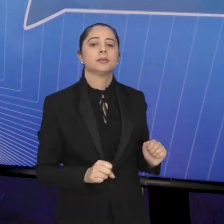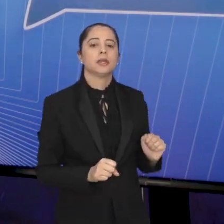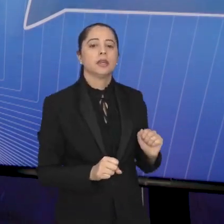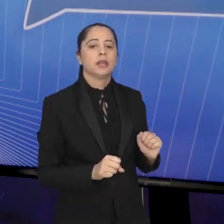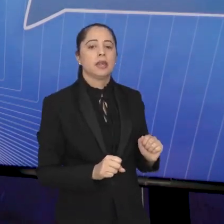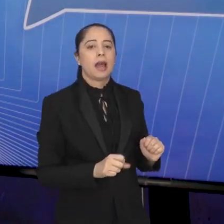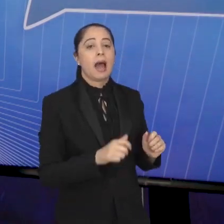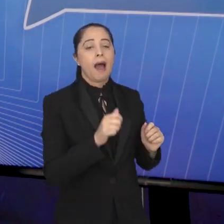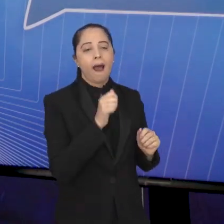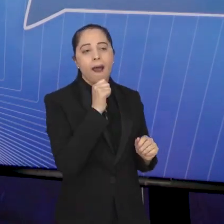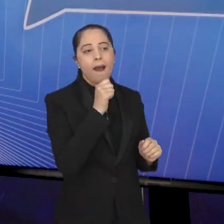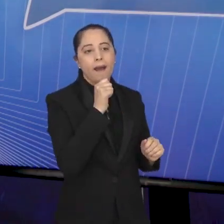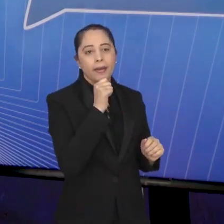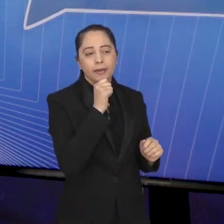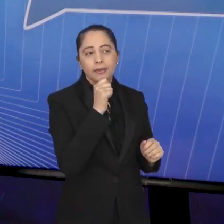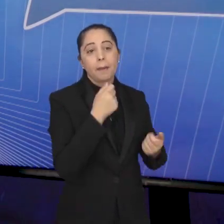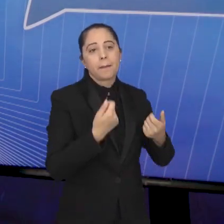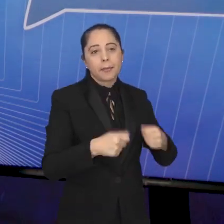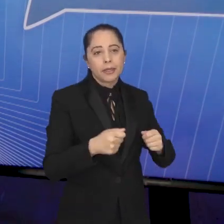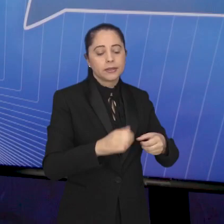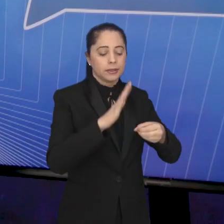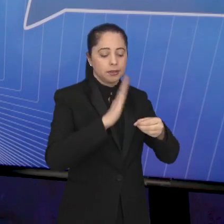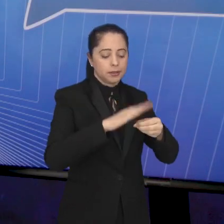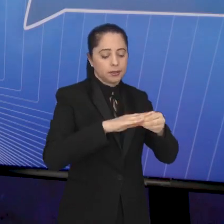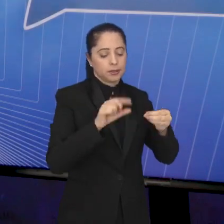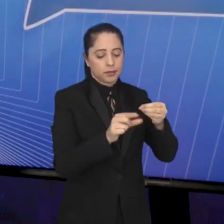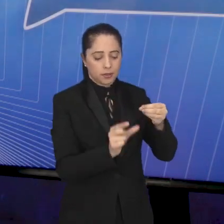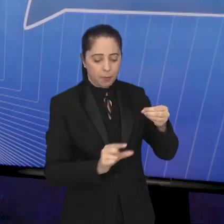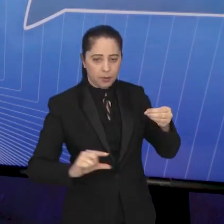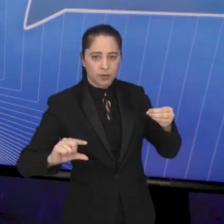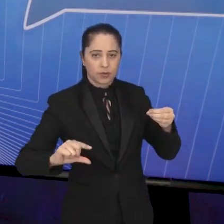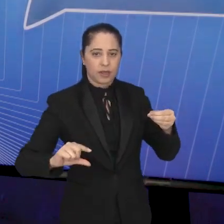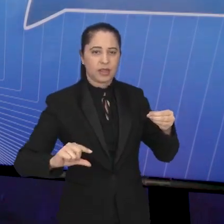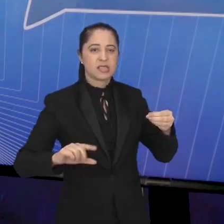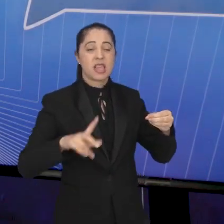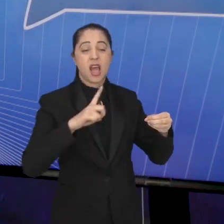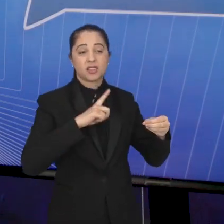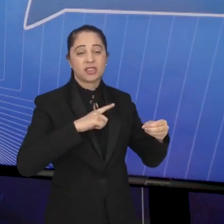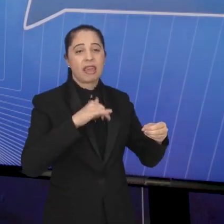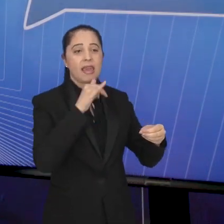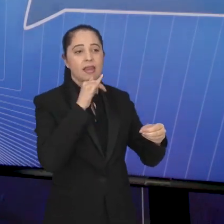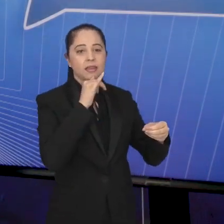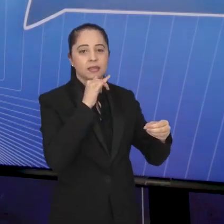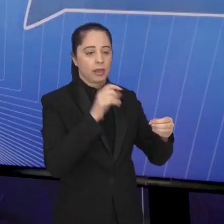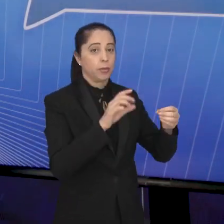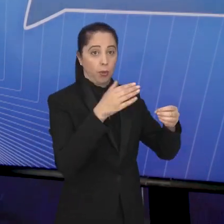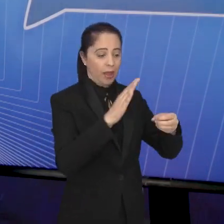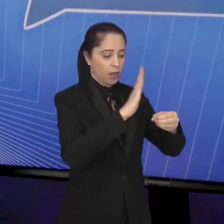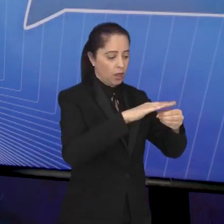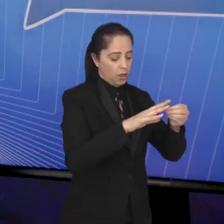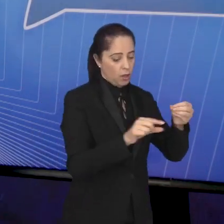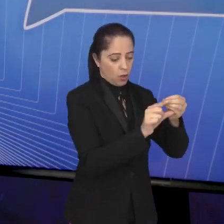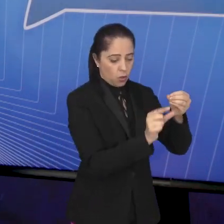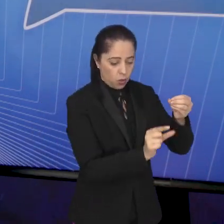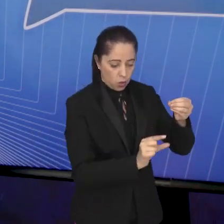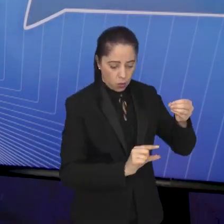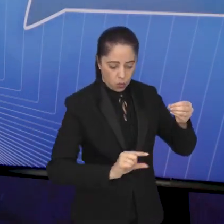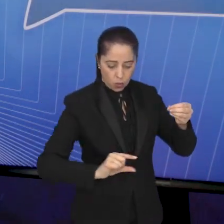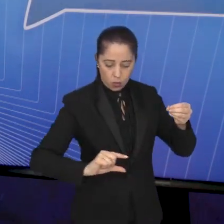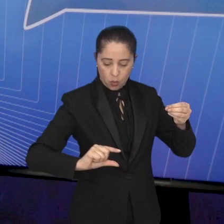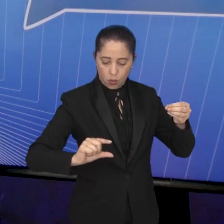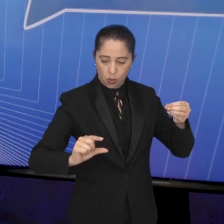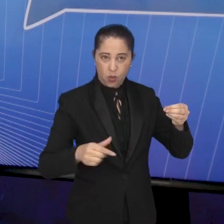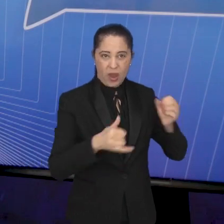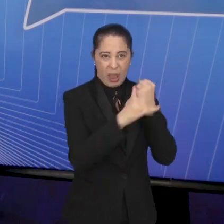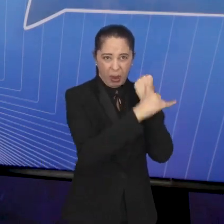tem também direcionado esforços para o saneamento rural. Então, aqueles mangueiros, os currais, que jogam o seu esgoto nos copos d'água,